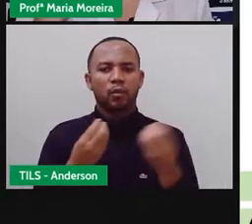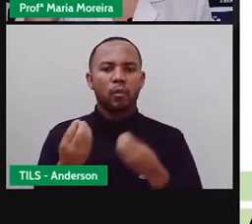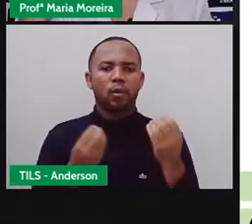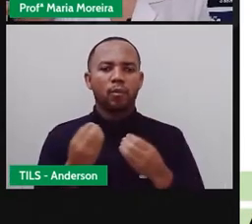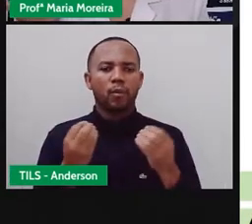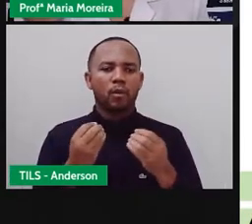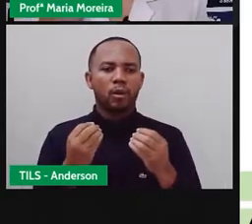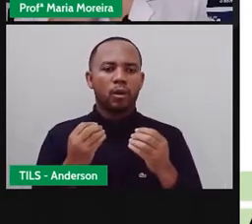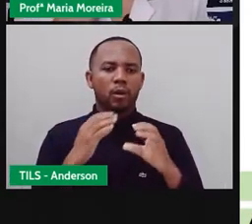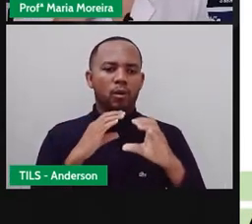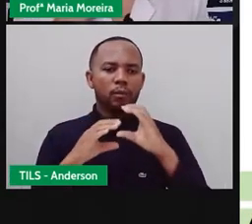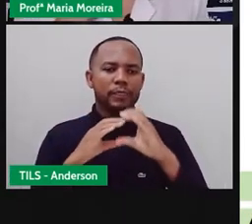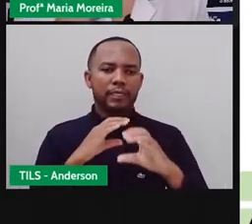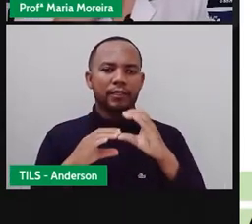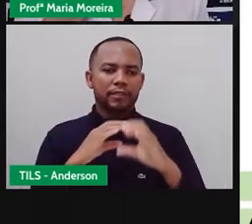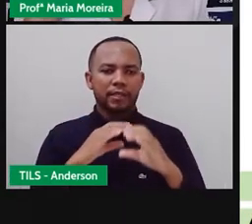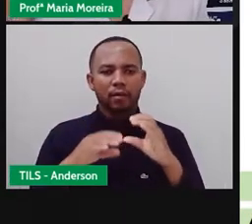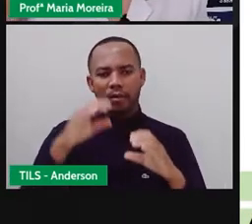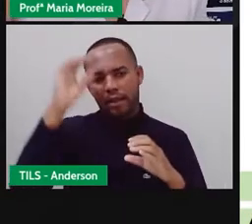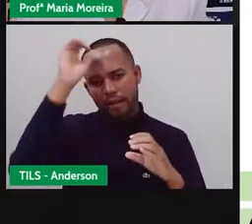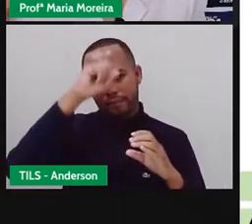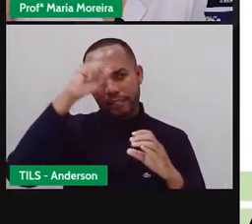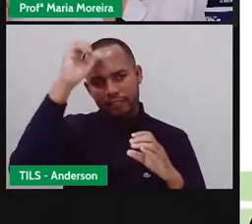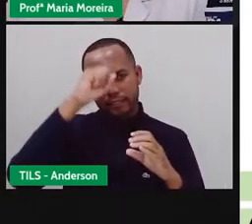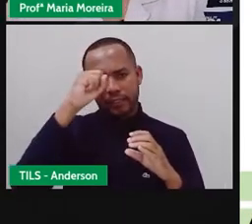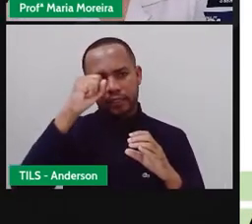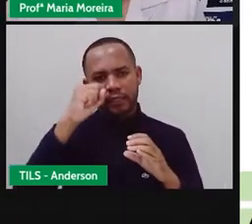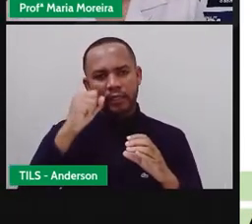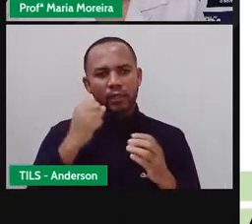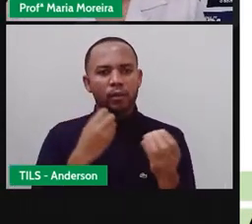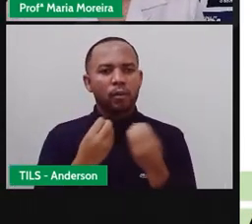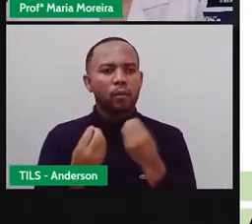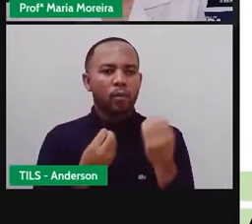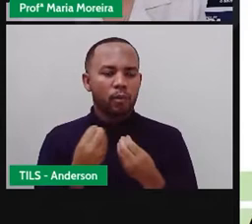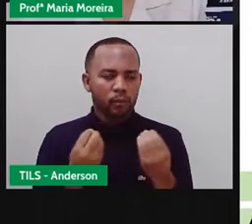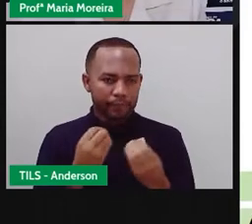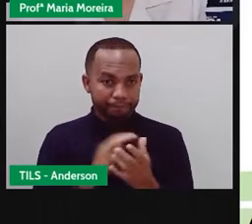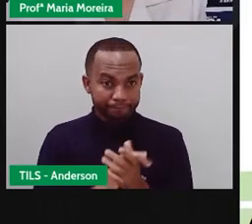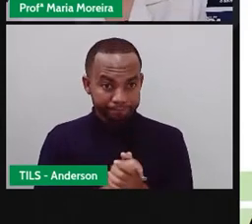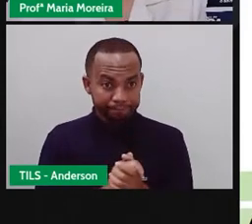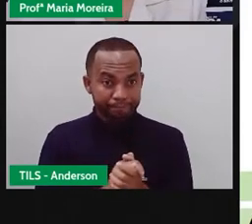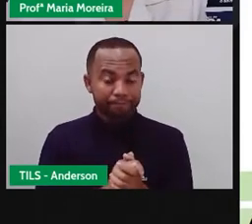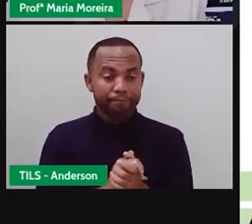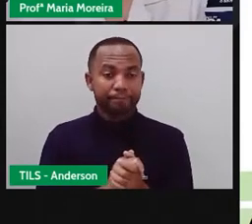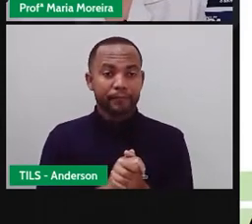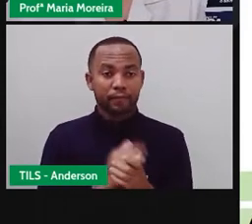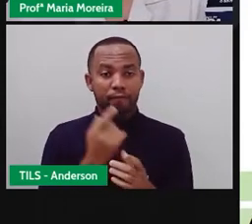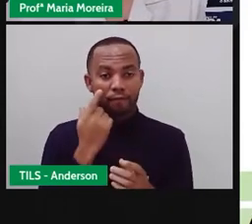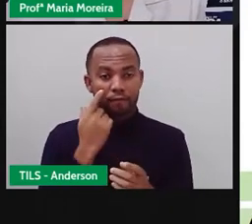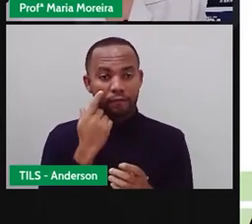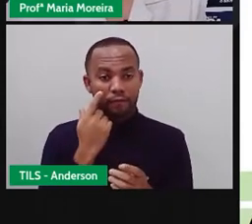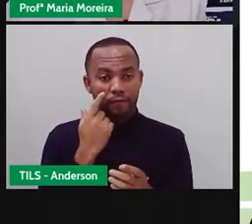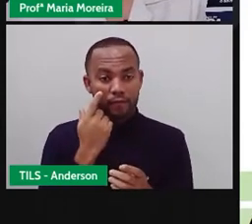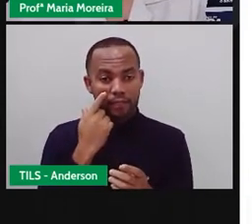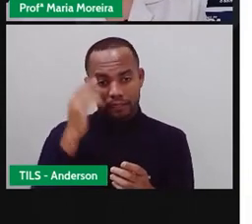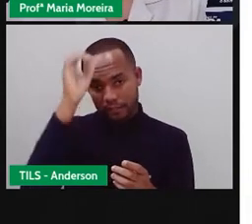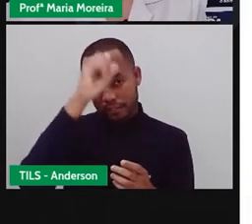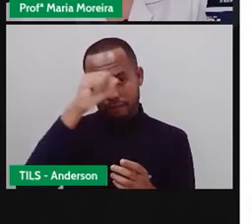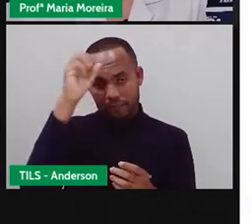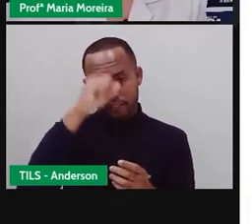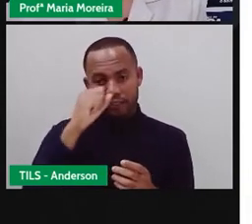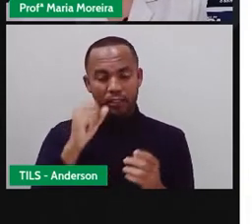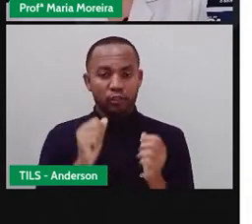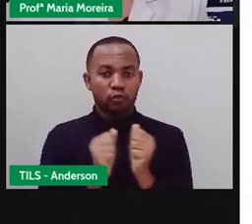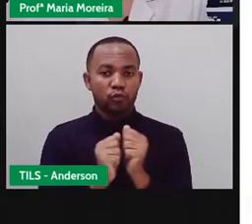que vamos aprender aí dessa relação do homem com esses meios de comunicação? Vamos descobrir agora,